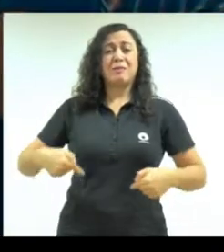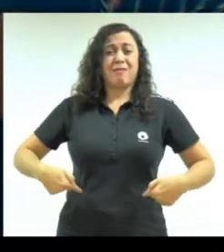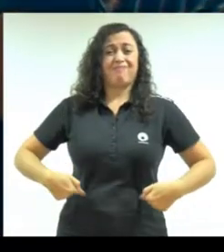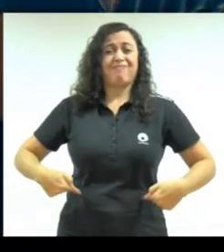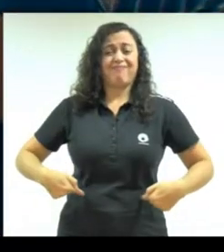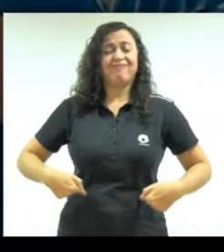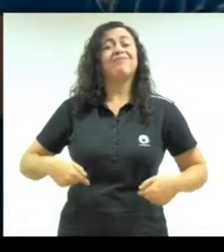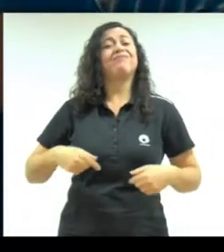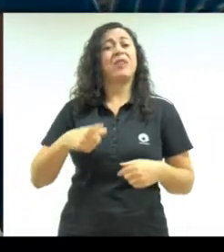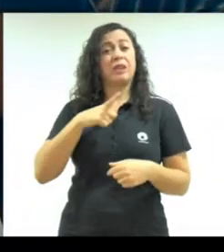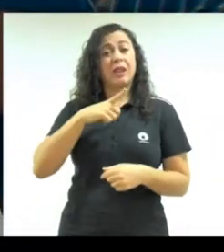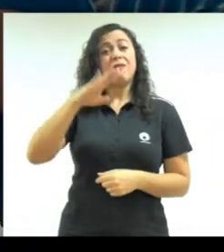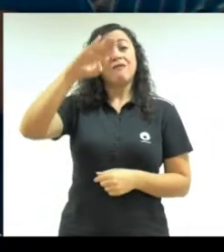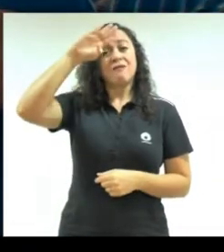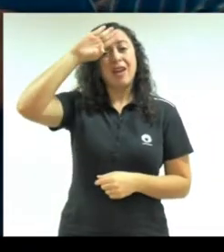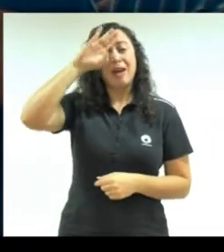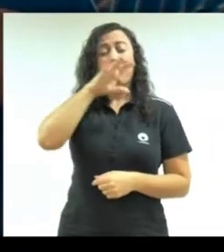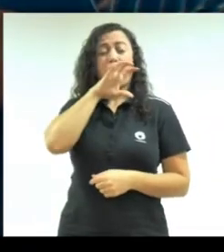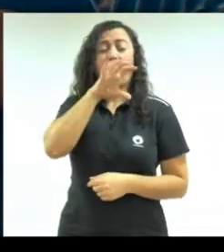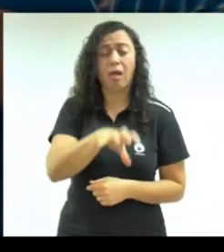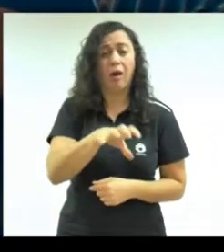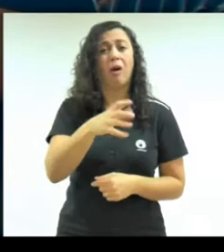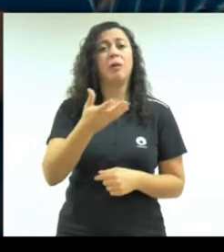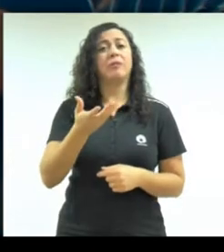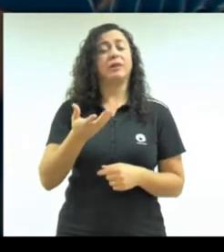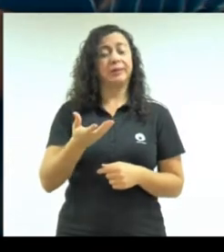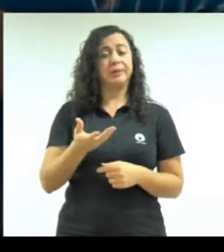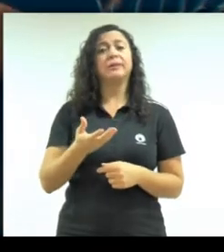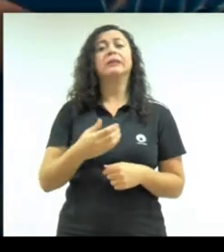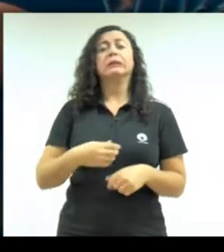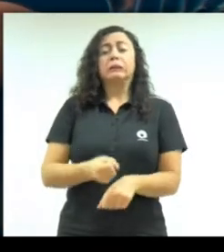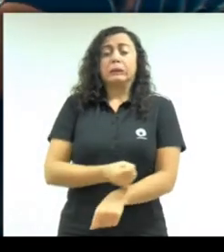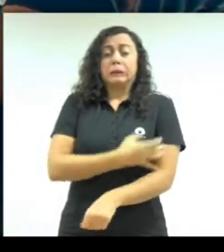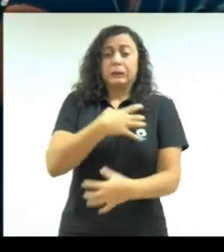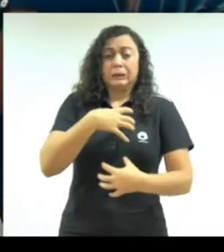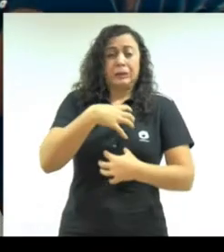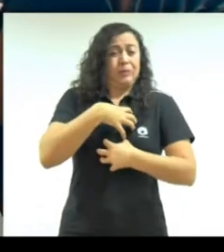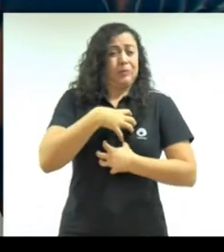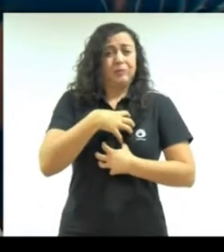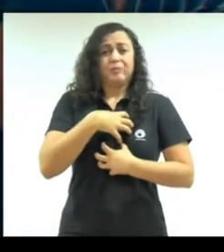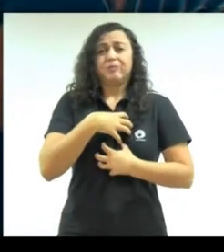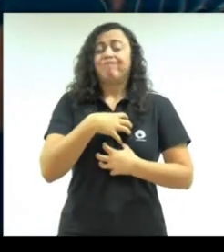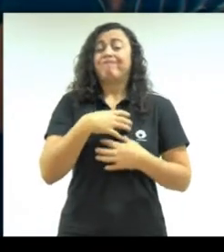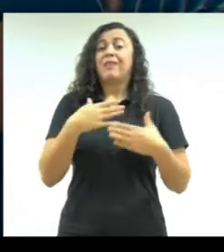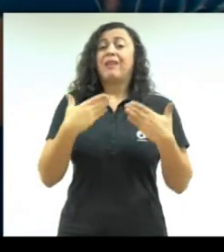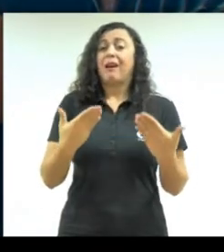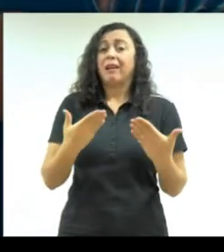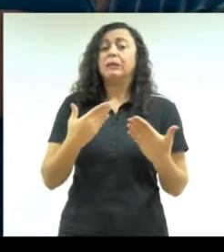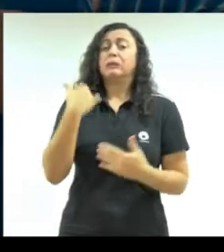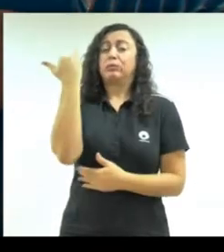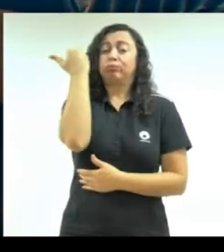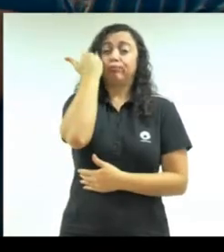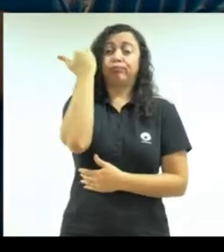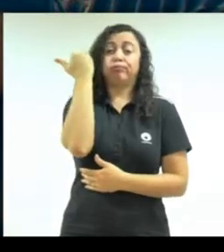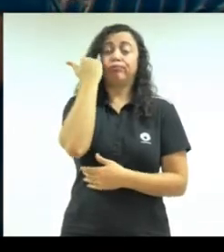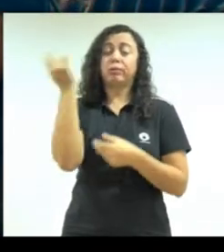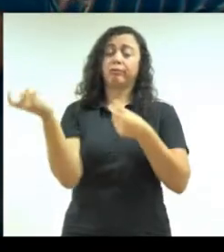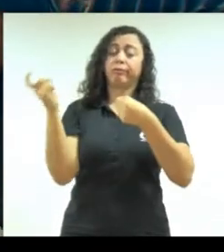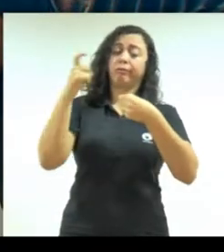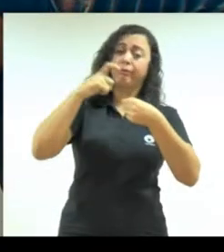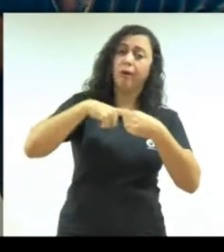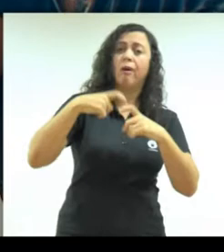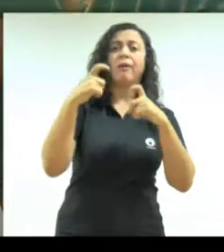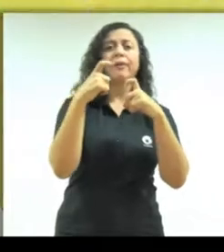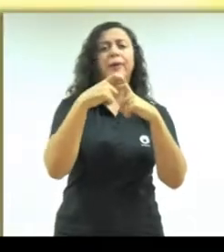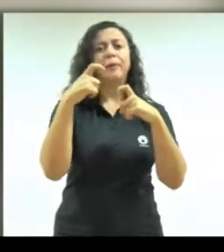vim a ter febre, vômitos, calafrios, e com isso eu tive que passar